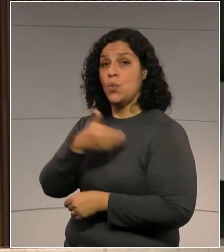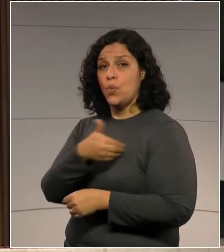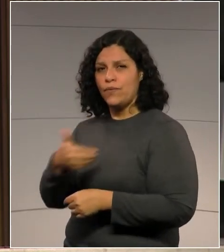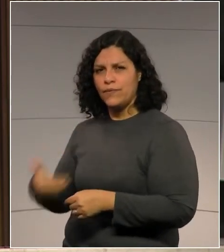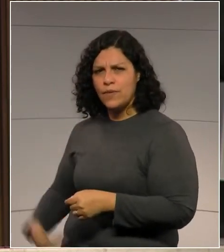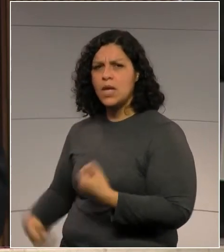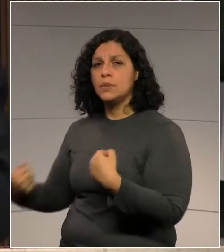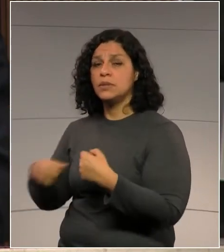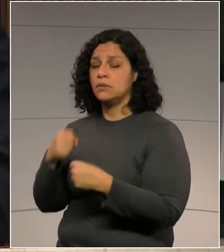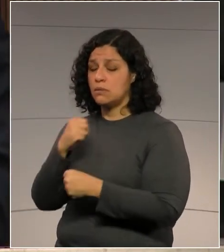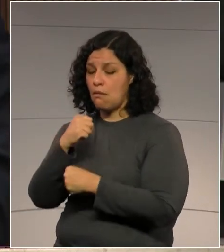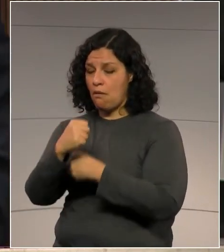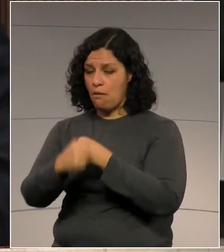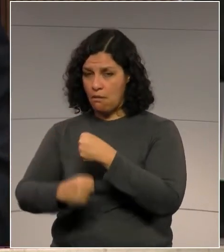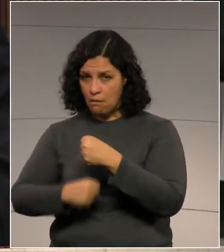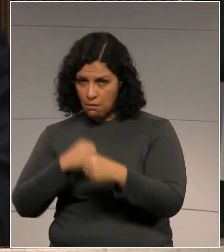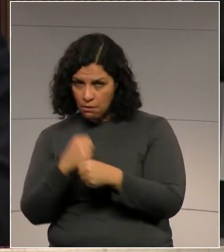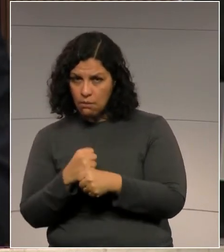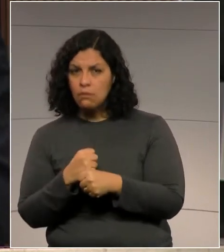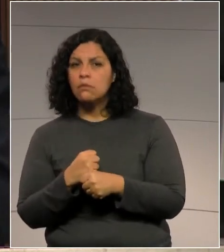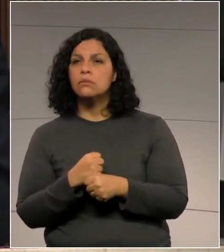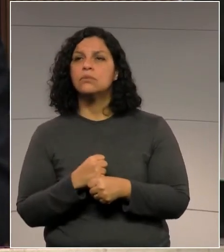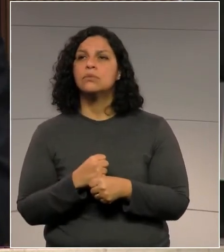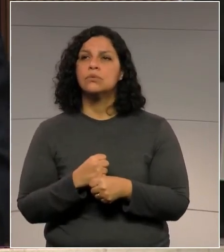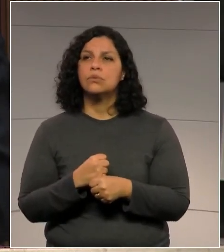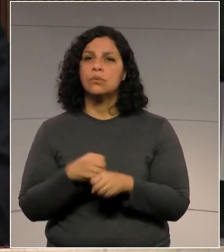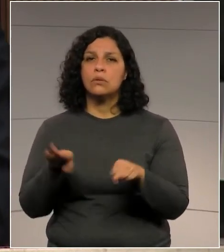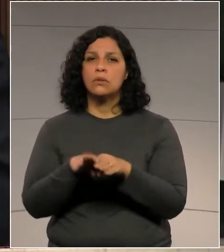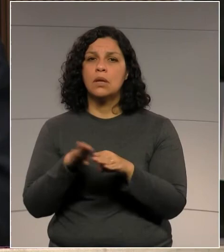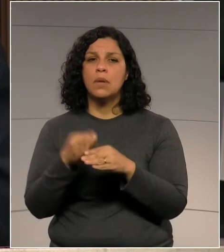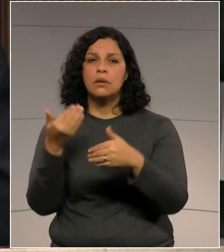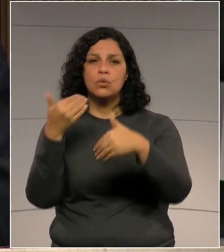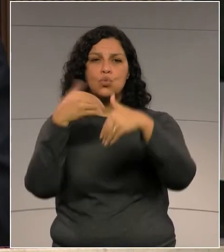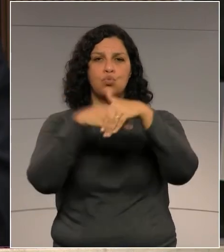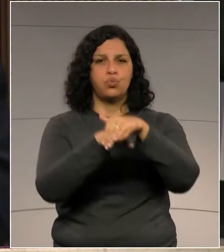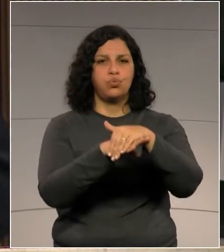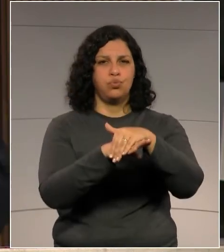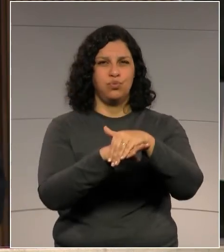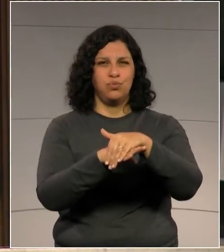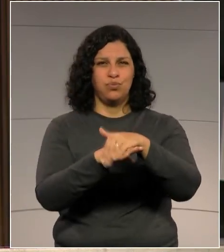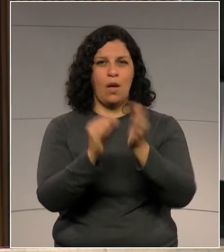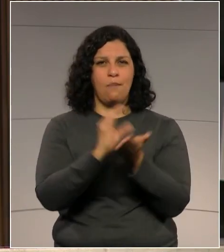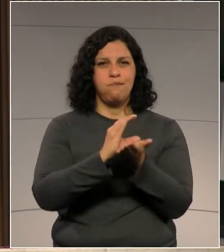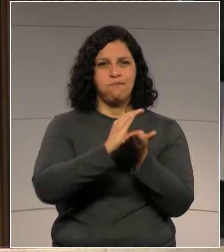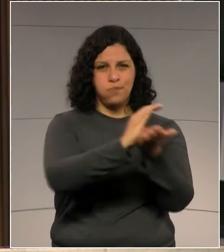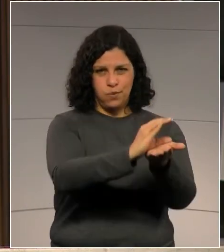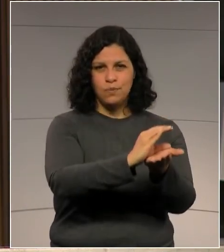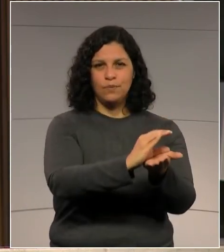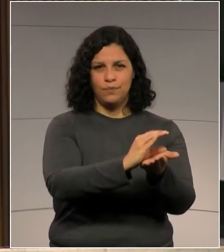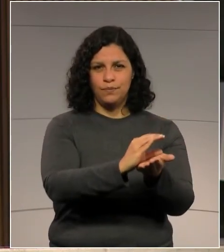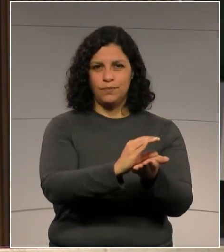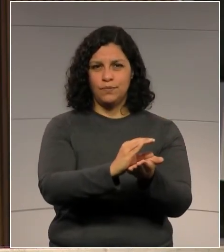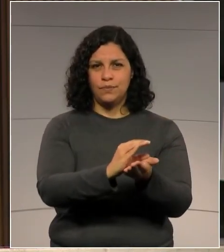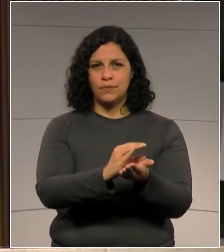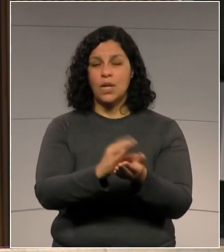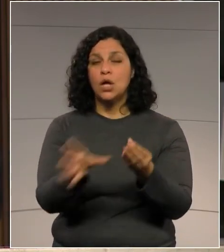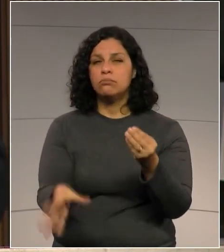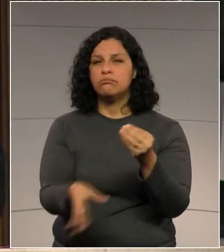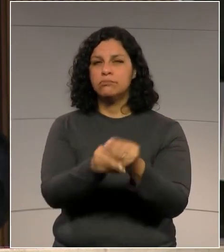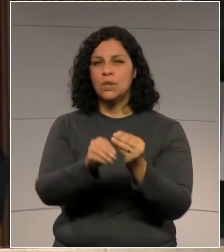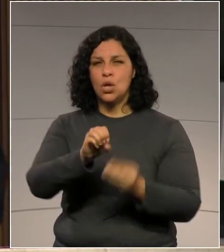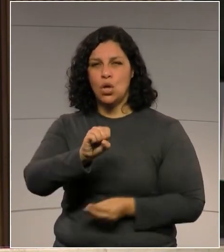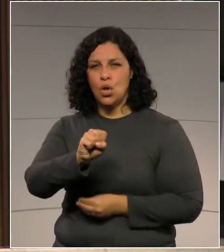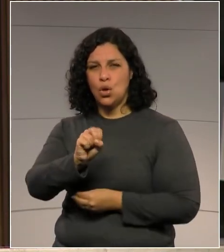a cada ano fazer um aporte, que é a contribuição suplementar,